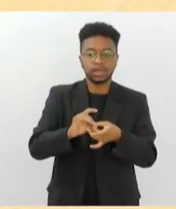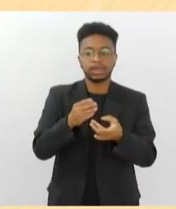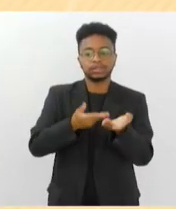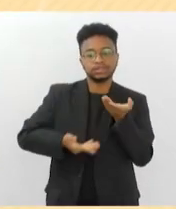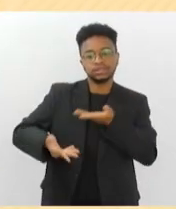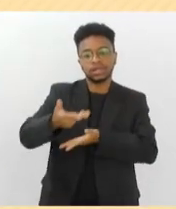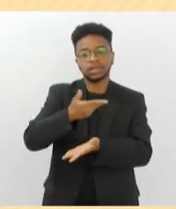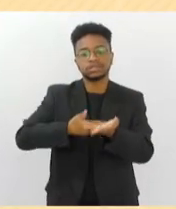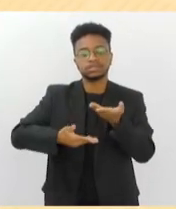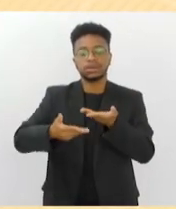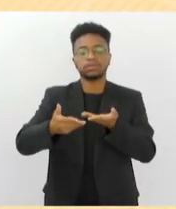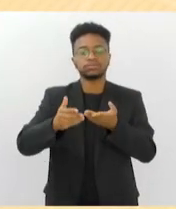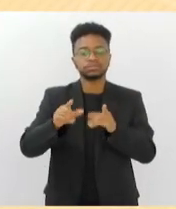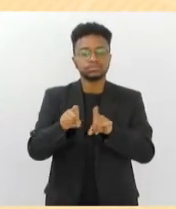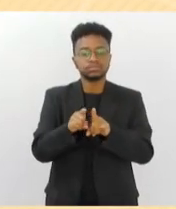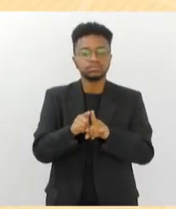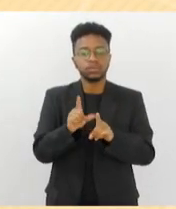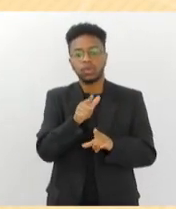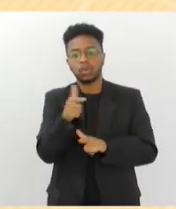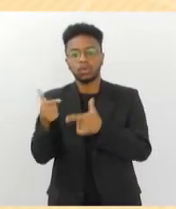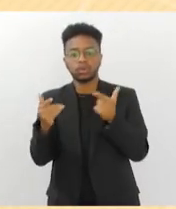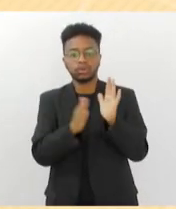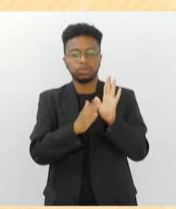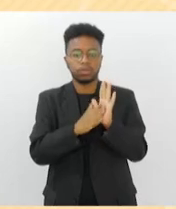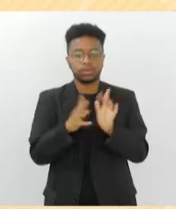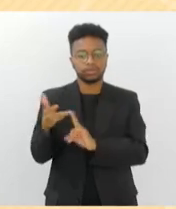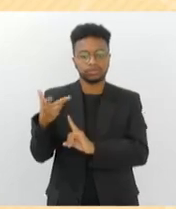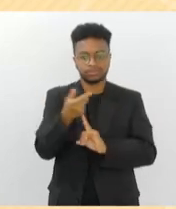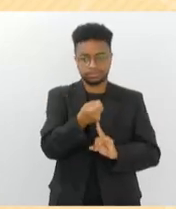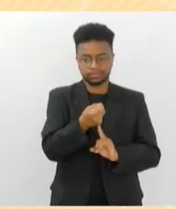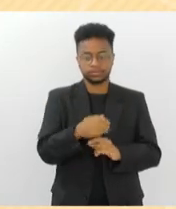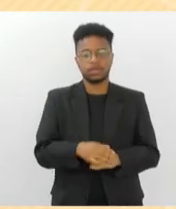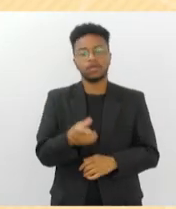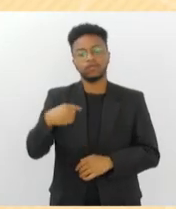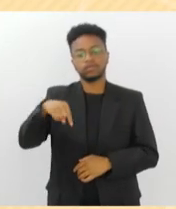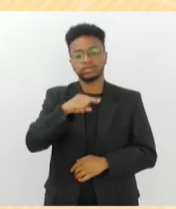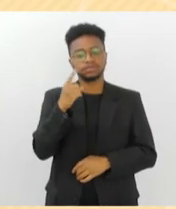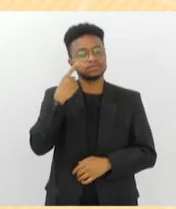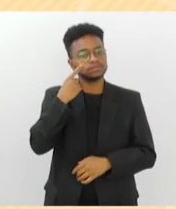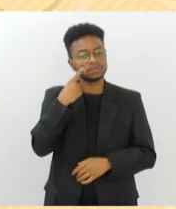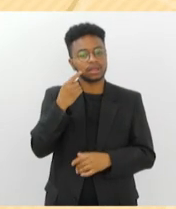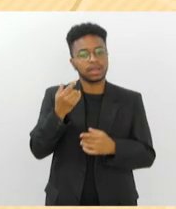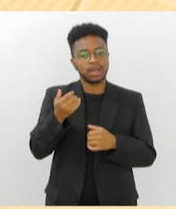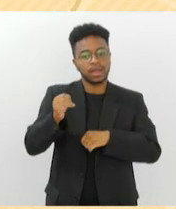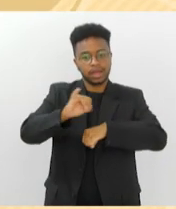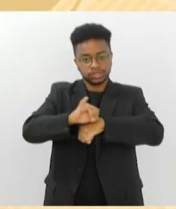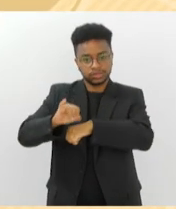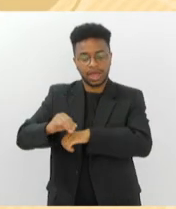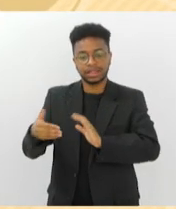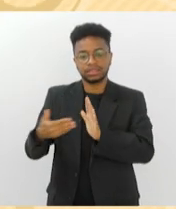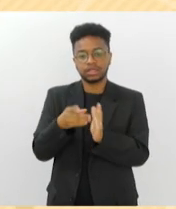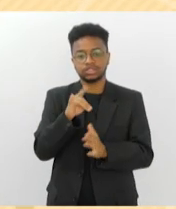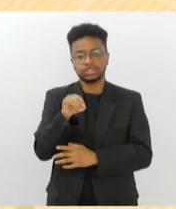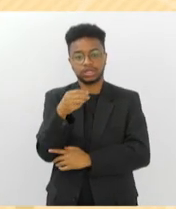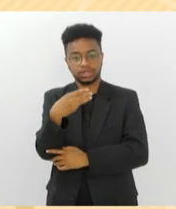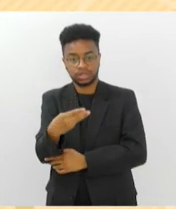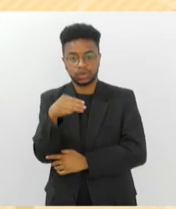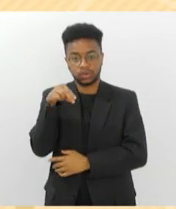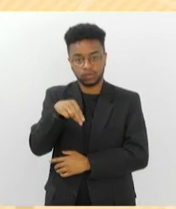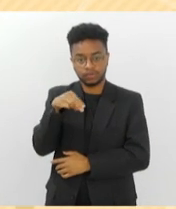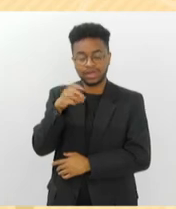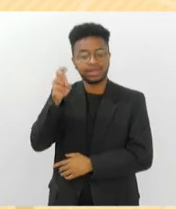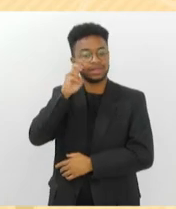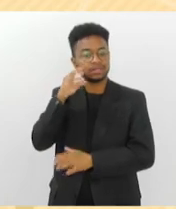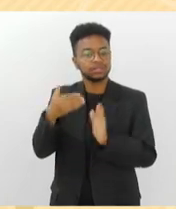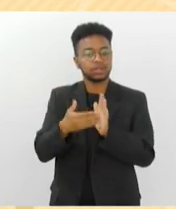colaborativas e outras proposições artísticas. Você pode conferir a mostra até o dia 3 de novembro, de quinta a domingo,